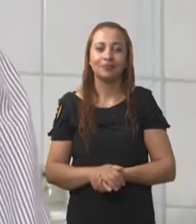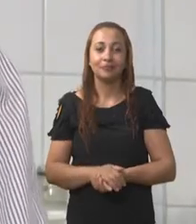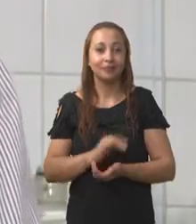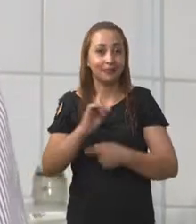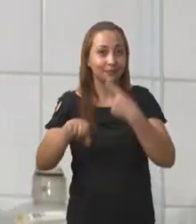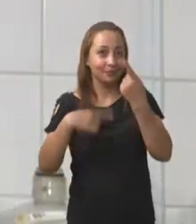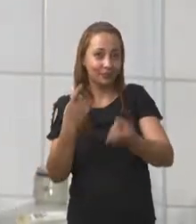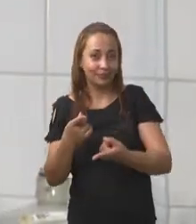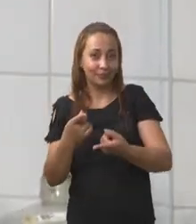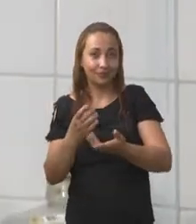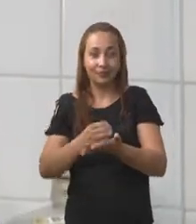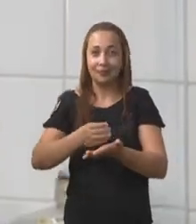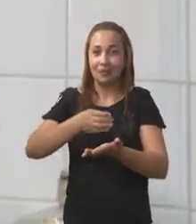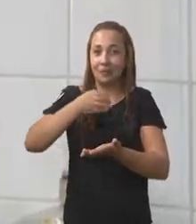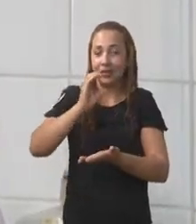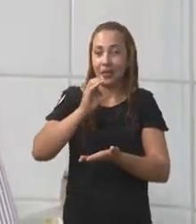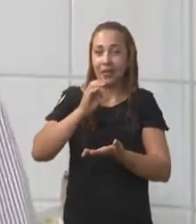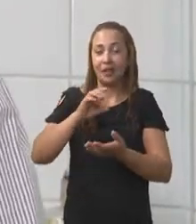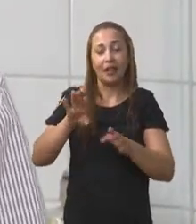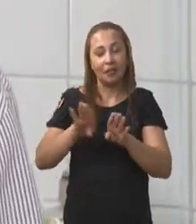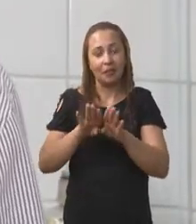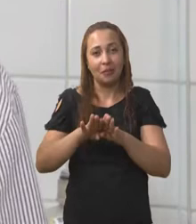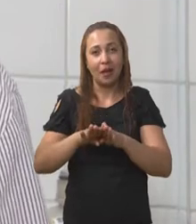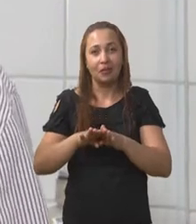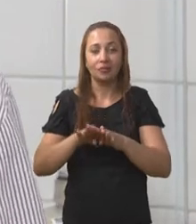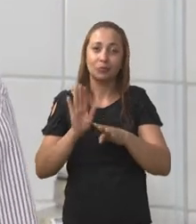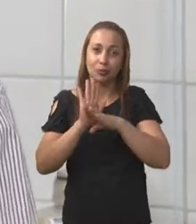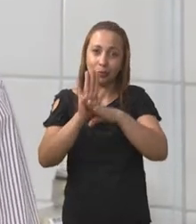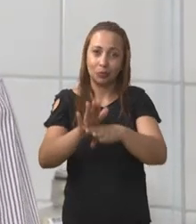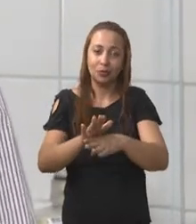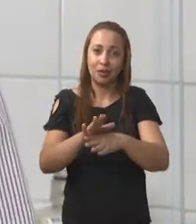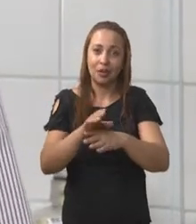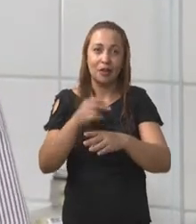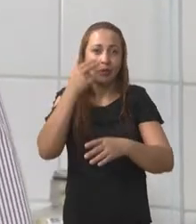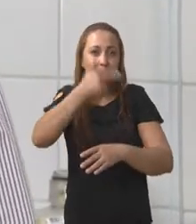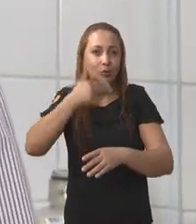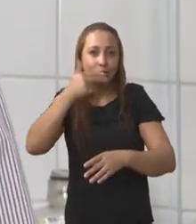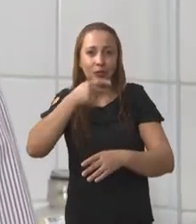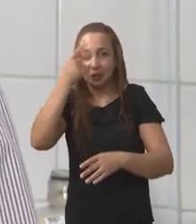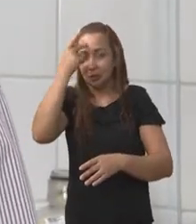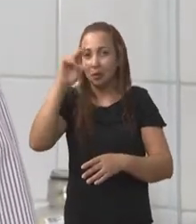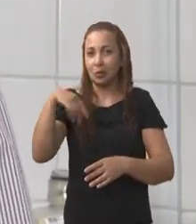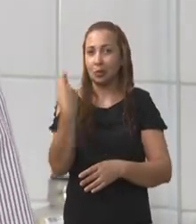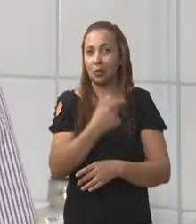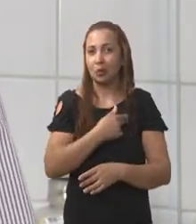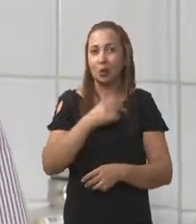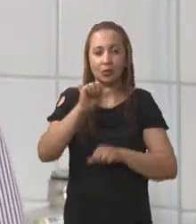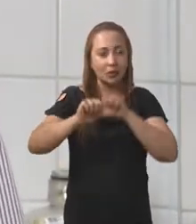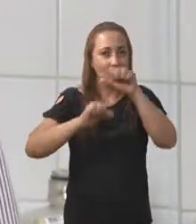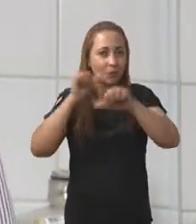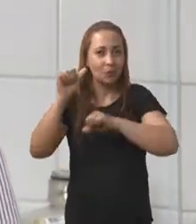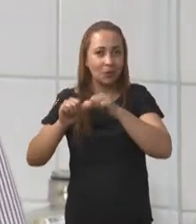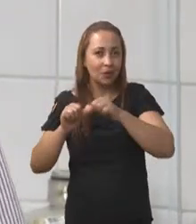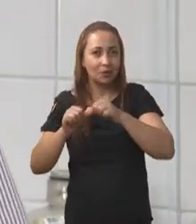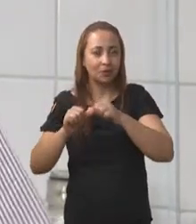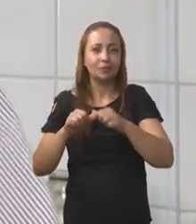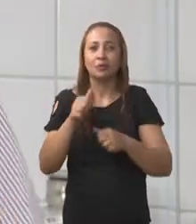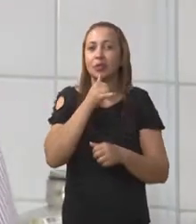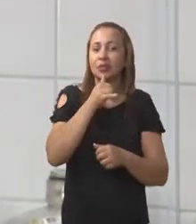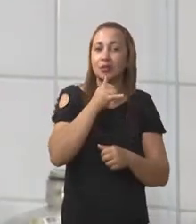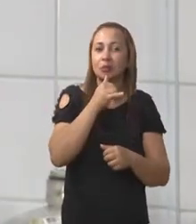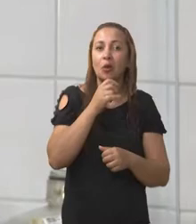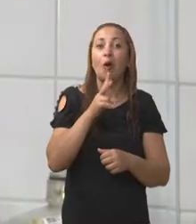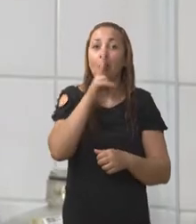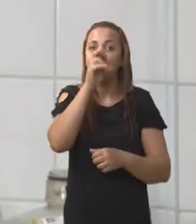Além dessa bebida ser funcional, porque ela vai fornecer nutrientes essenciais ao nosso desenvolvimento, como, por exemplo, cálcio,